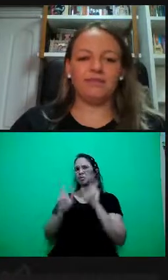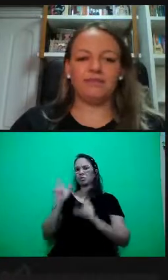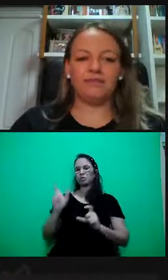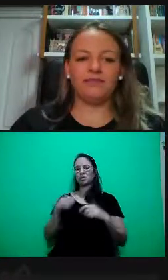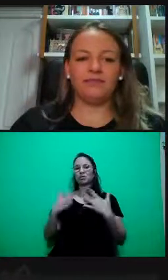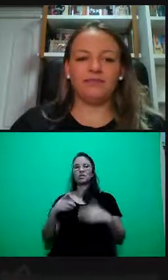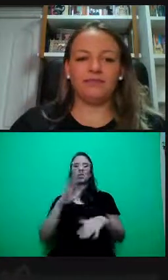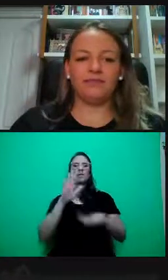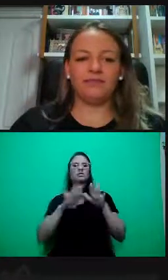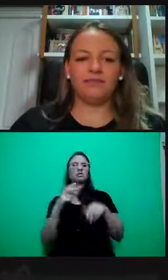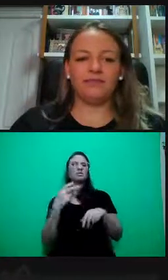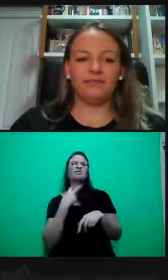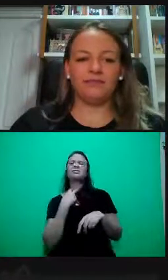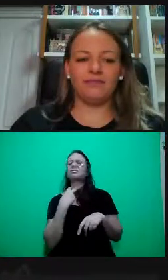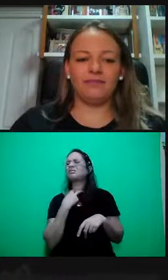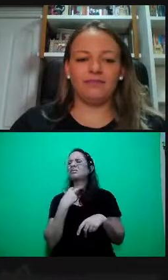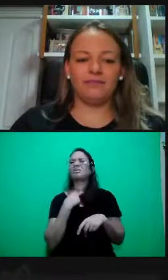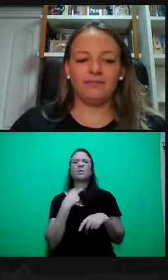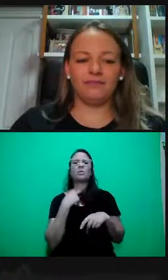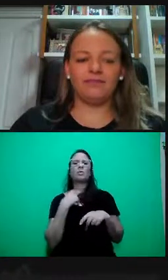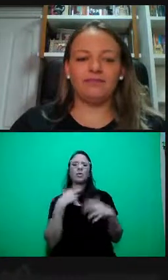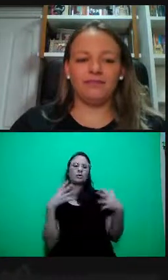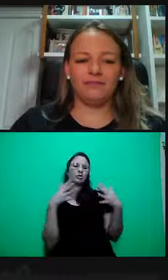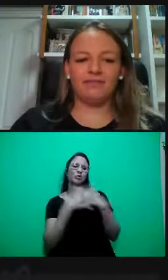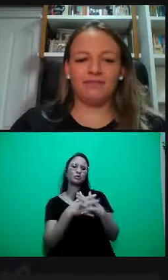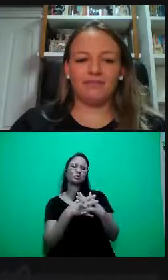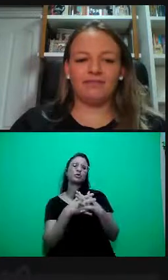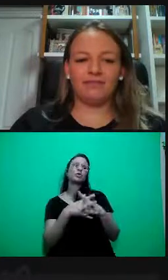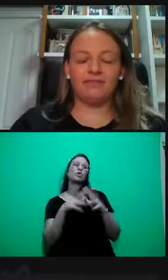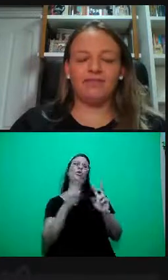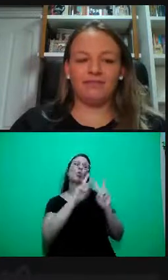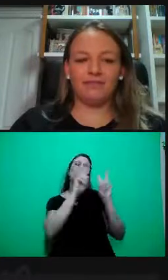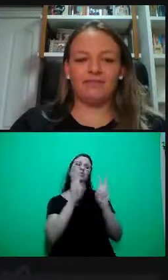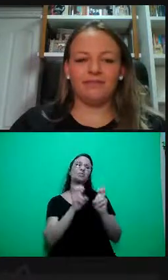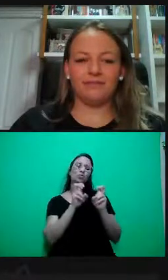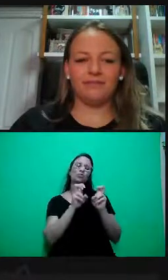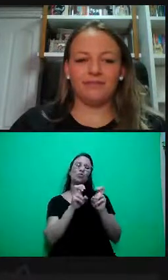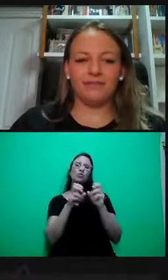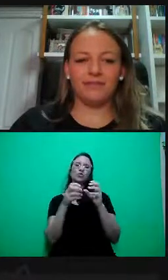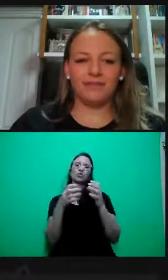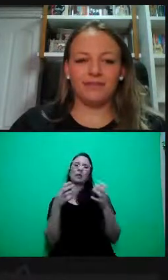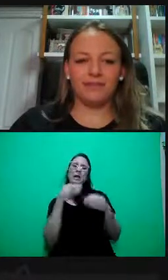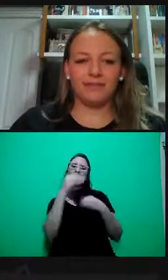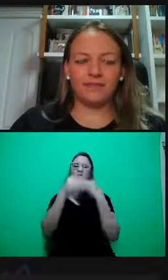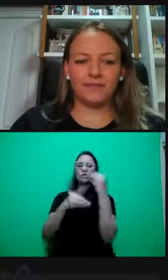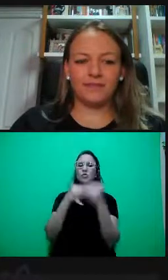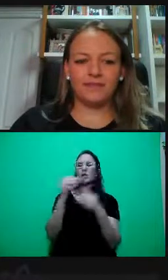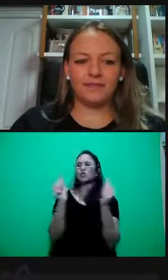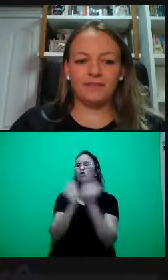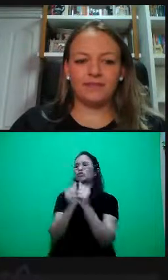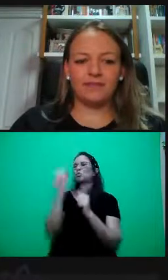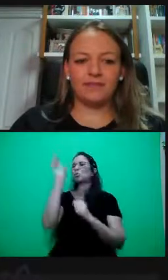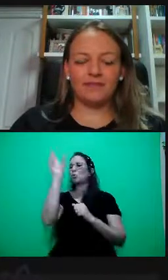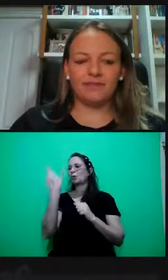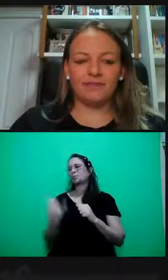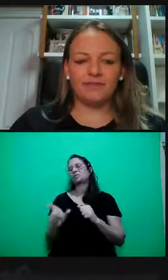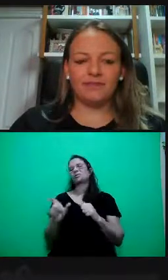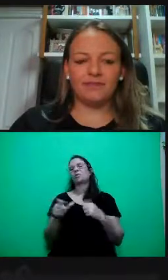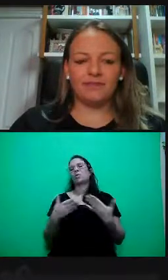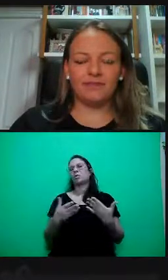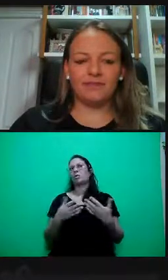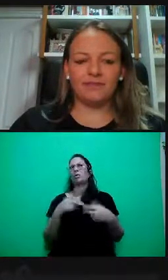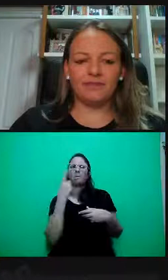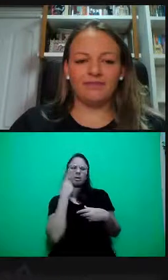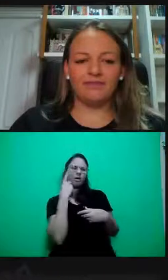a personificação, né, da pessoa, a pessoa. porque isso tem sido muito usado, inclusive, né. Não, mas olha só,